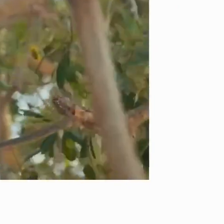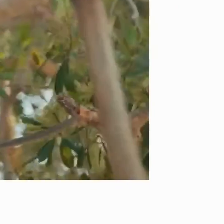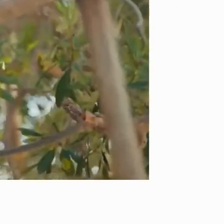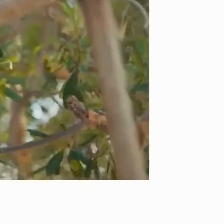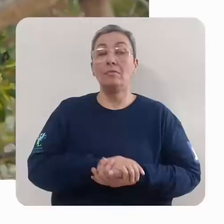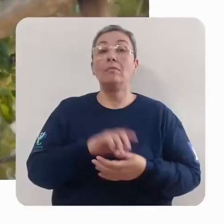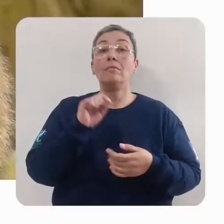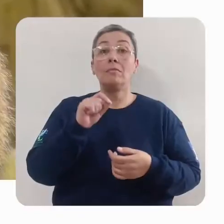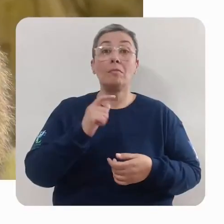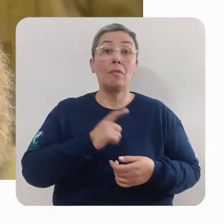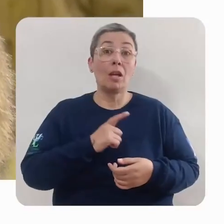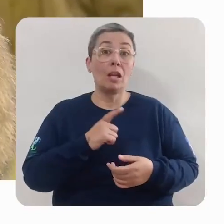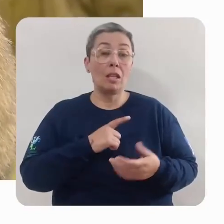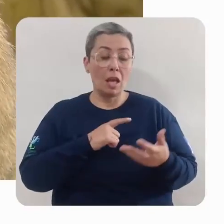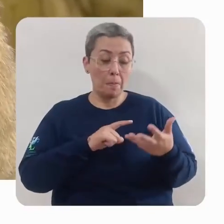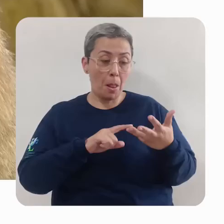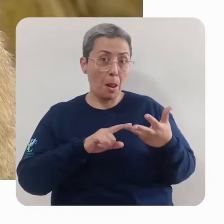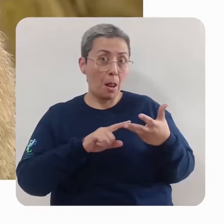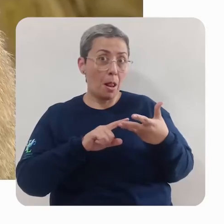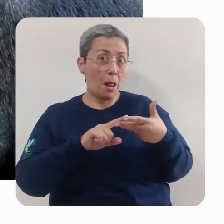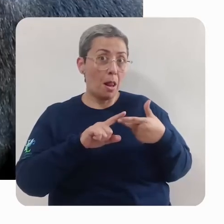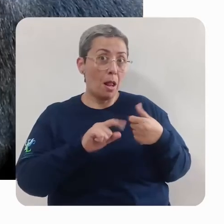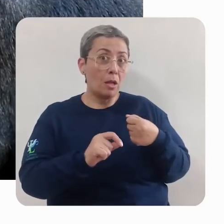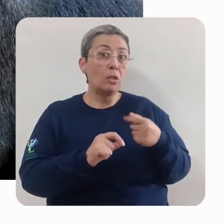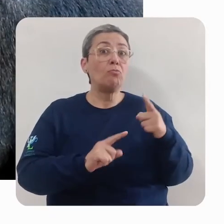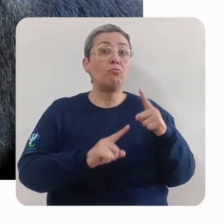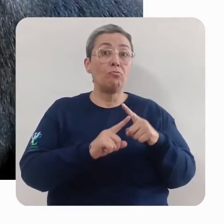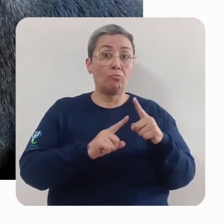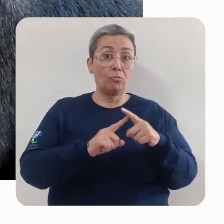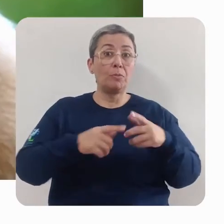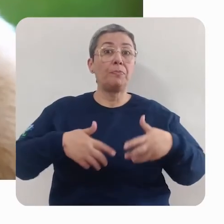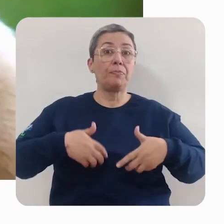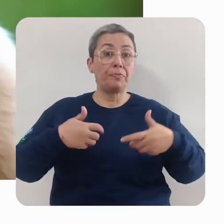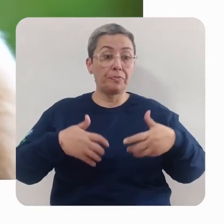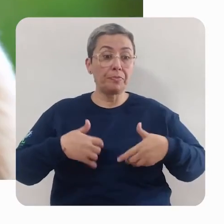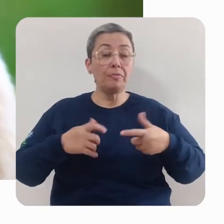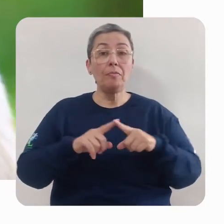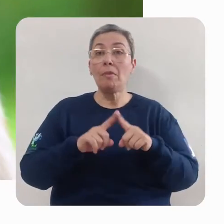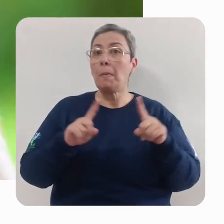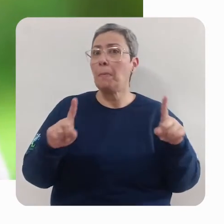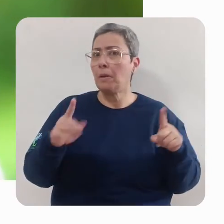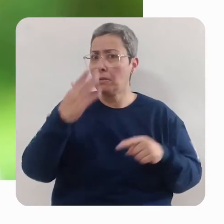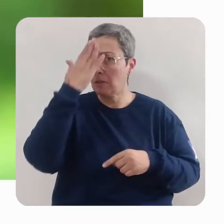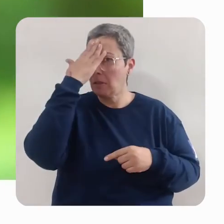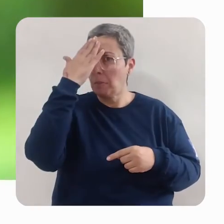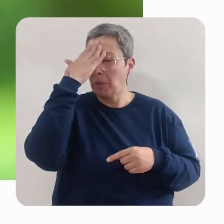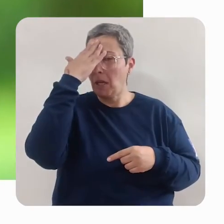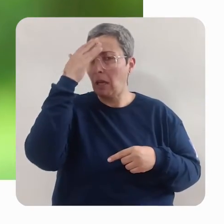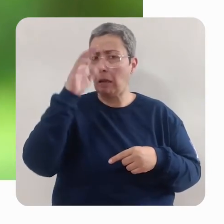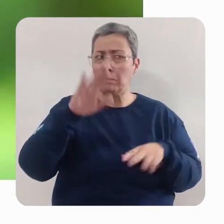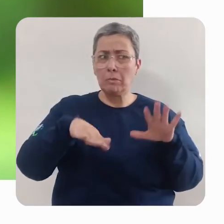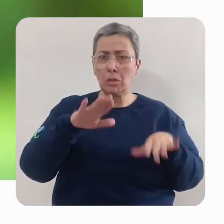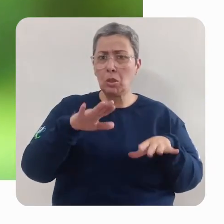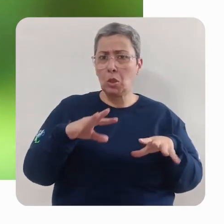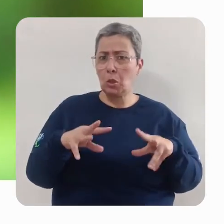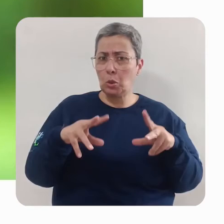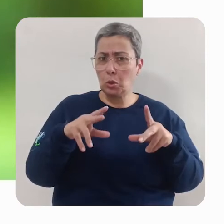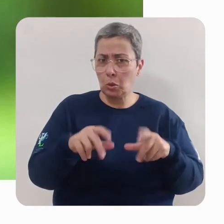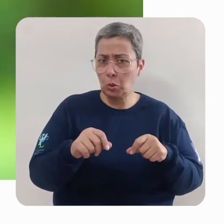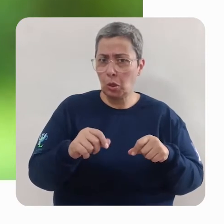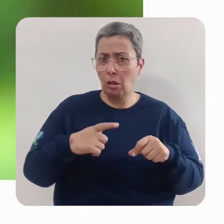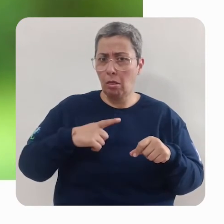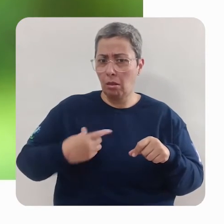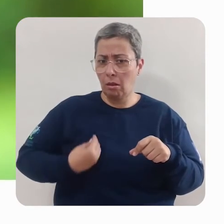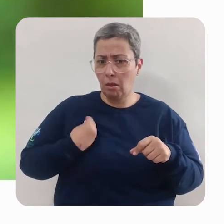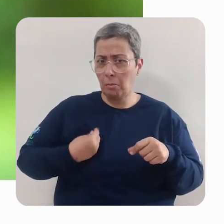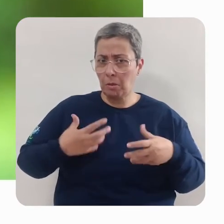Existem várias espécies de macacos. Mas você sabia que nem todos esses que apareceram no vídeo